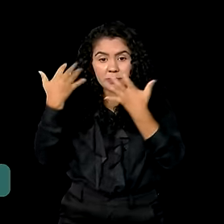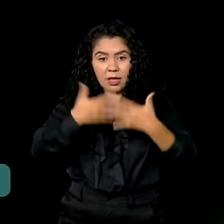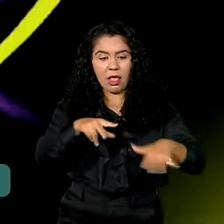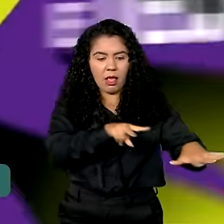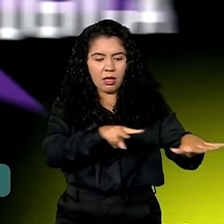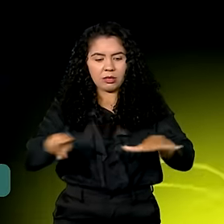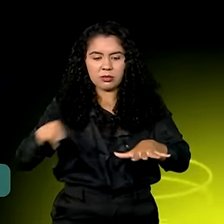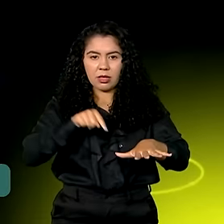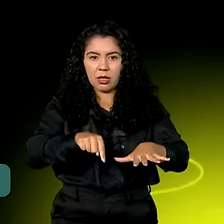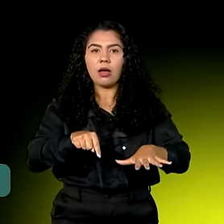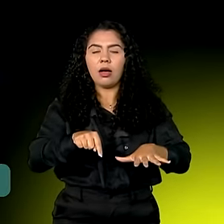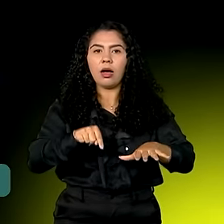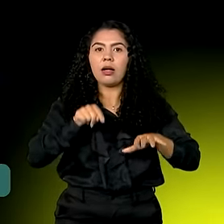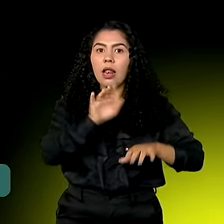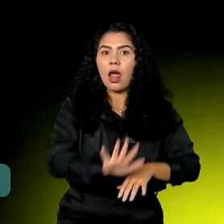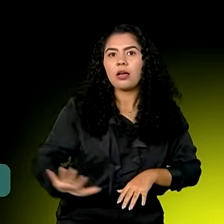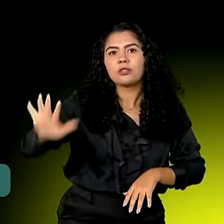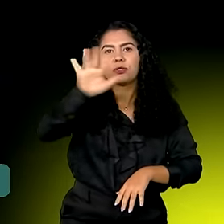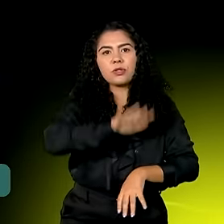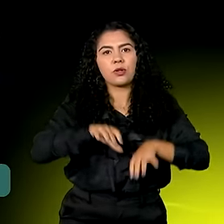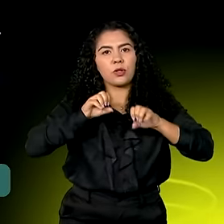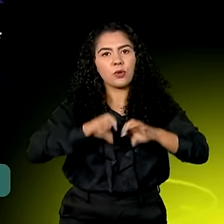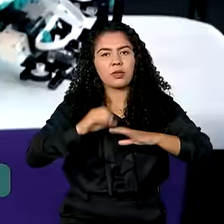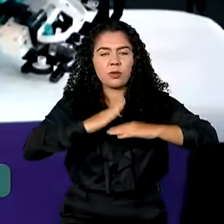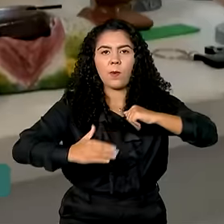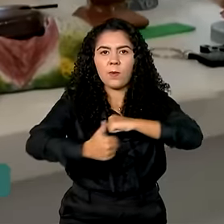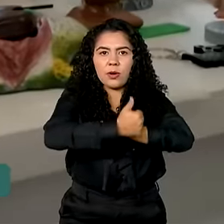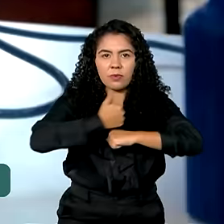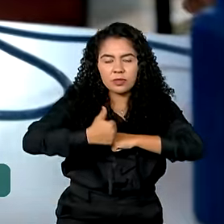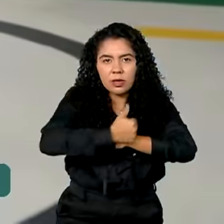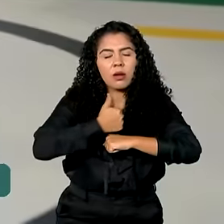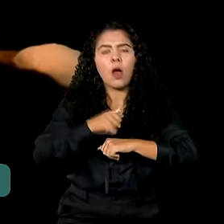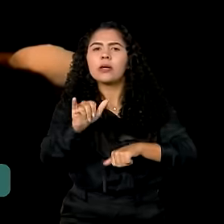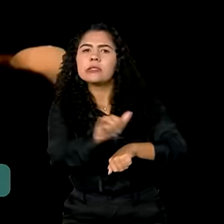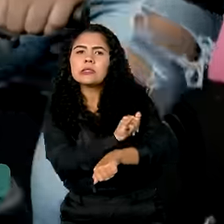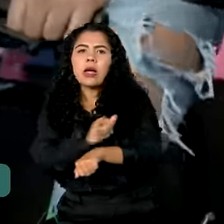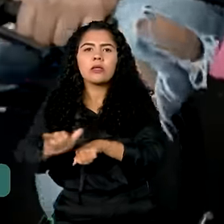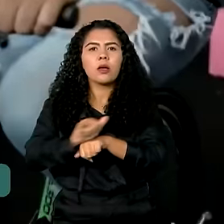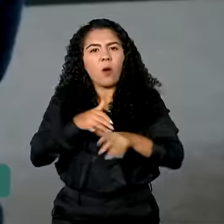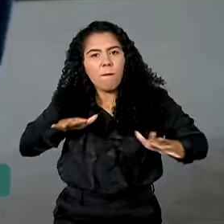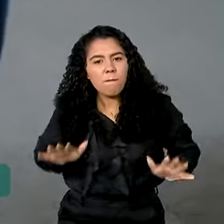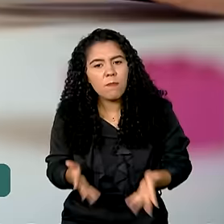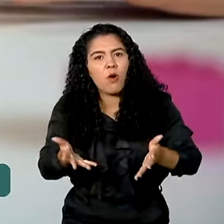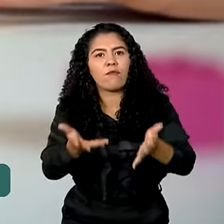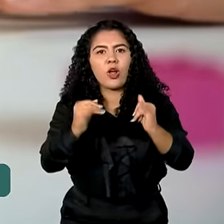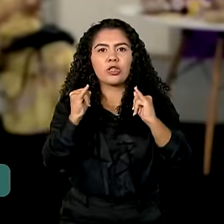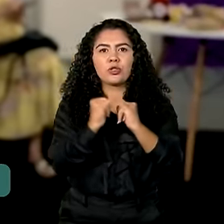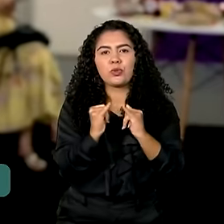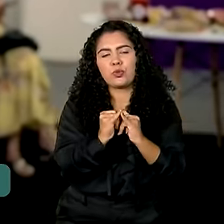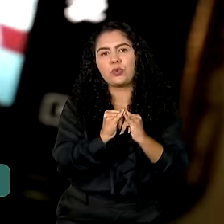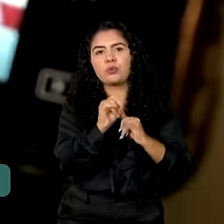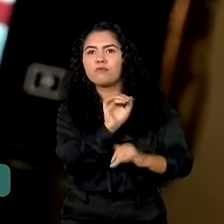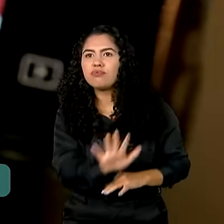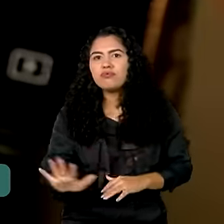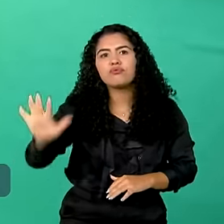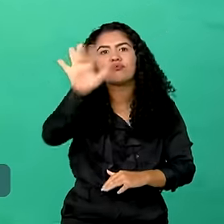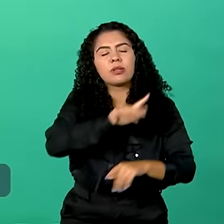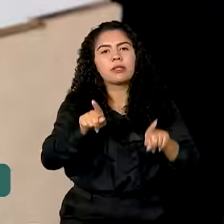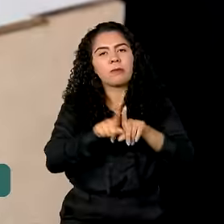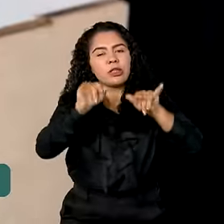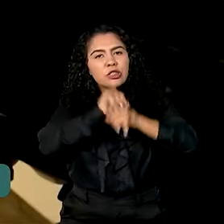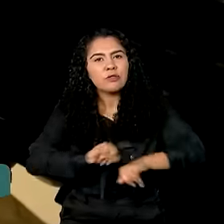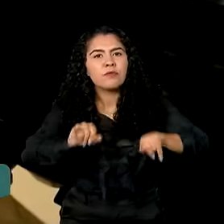Nacional de Educação Profissional contribuem para a estratégia de promover os institutos federais e divulgar o ensino técnico